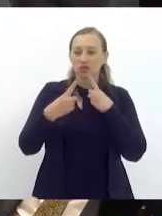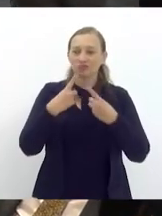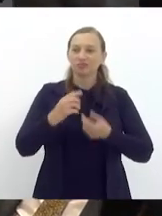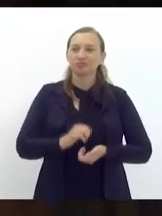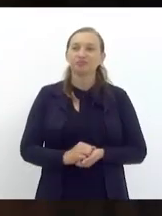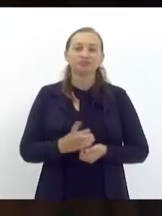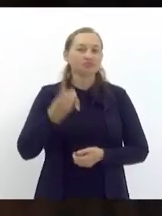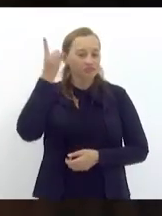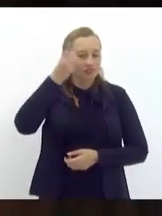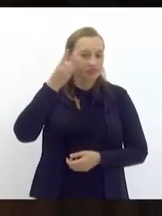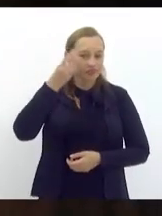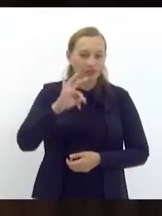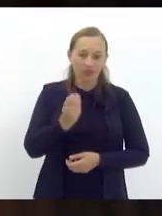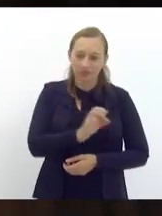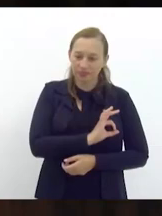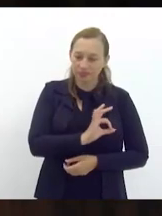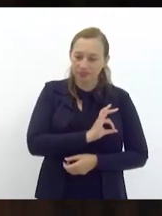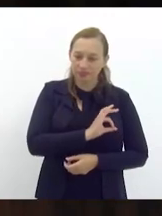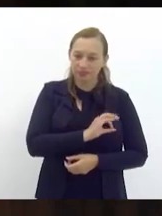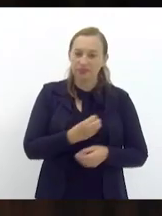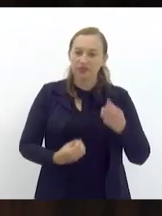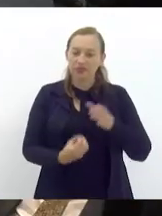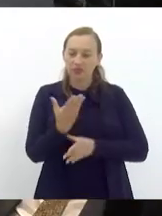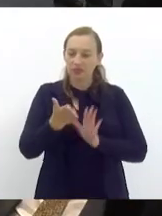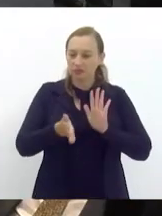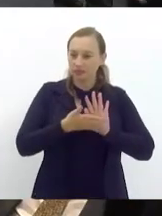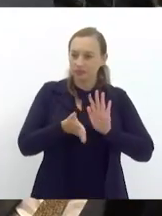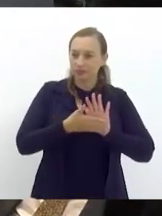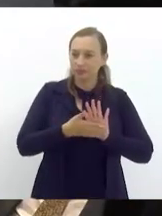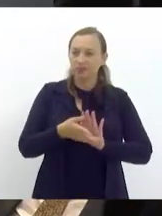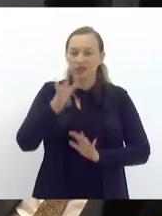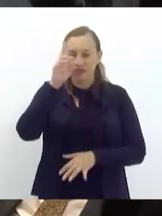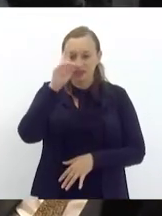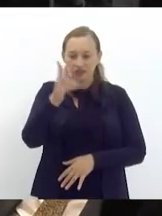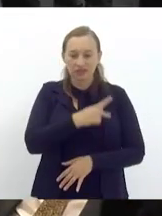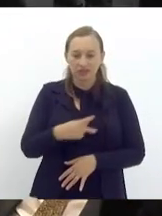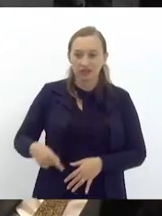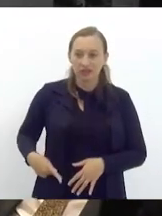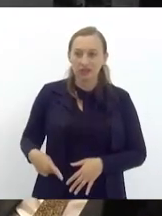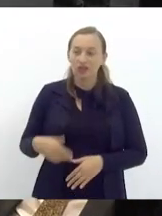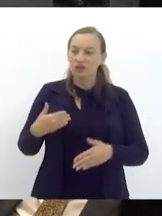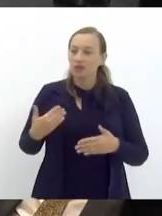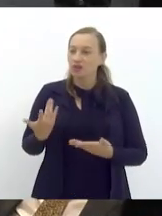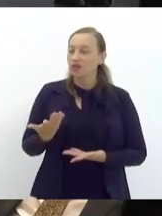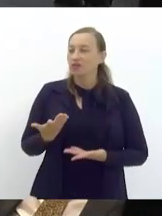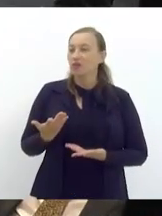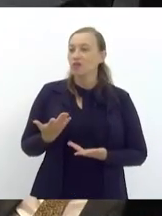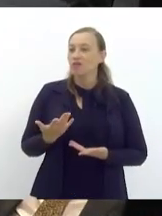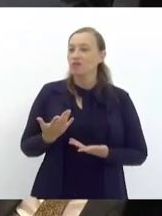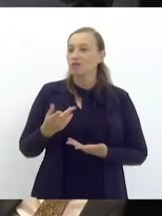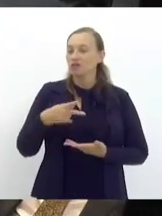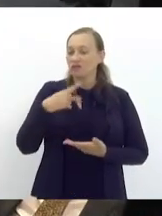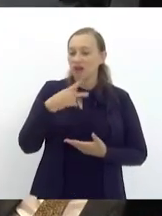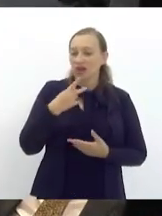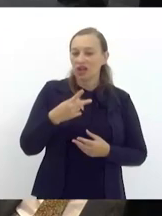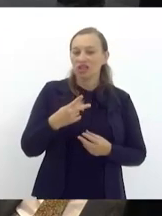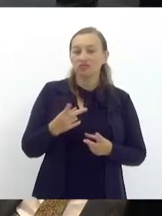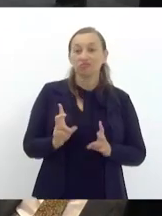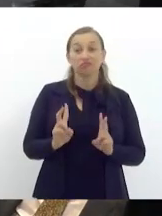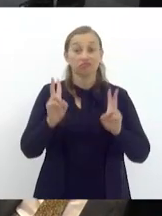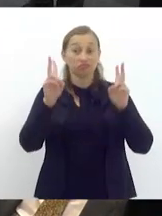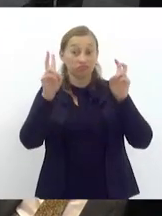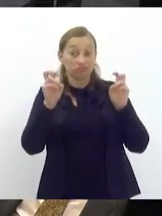deputada Marta Rocha autora da proposta presidente eu me aproximei do tema dos transplantes